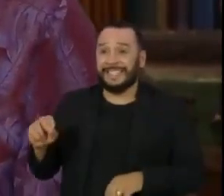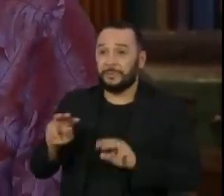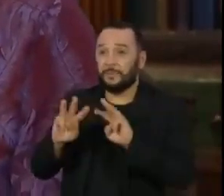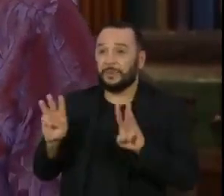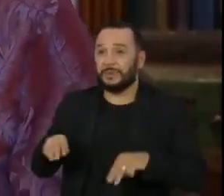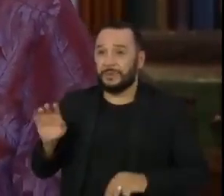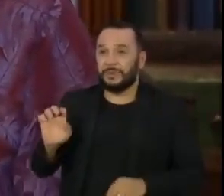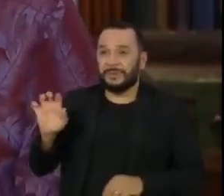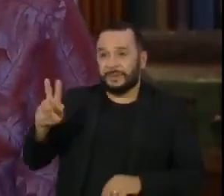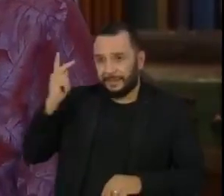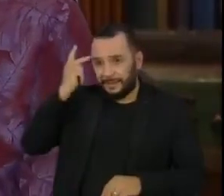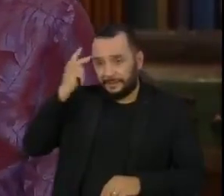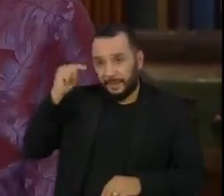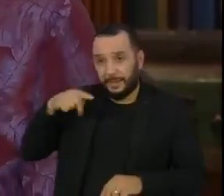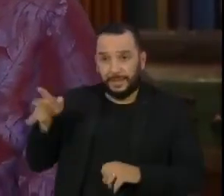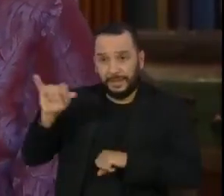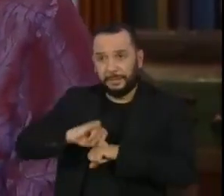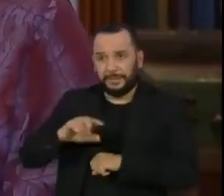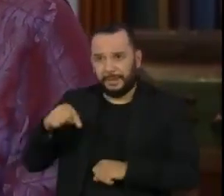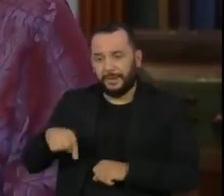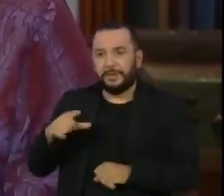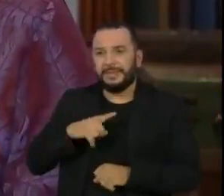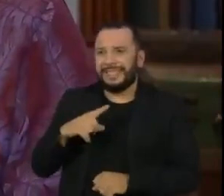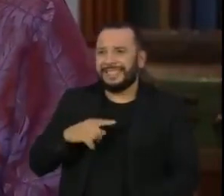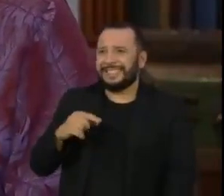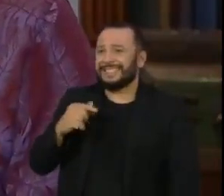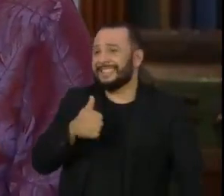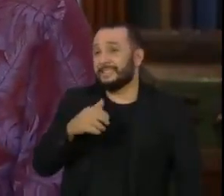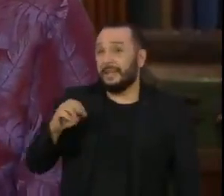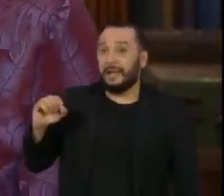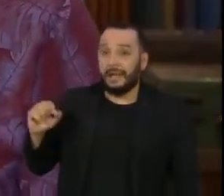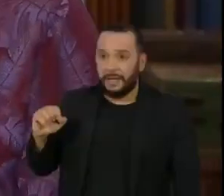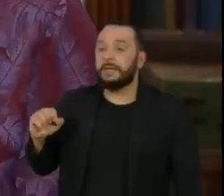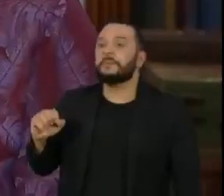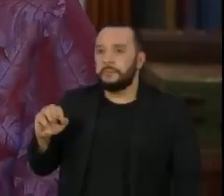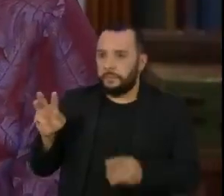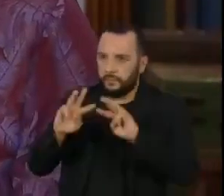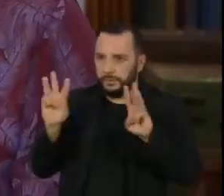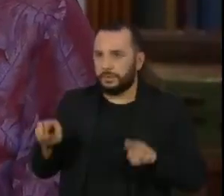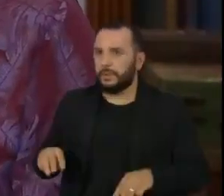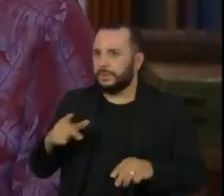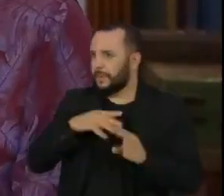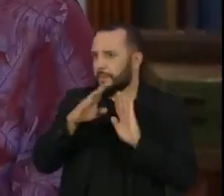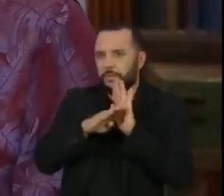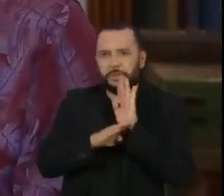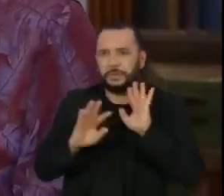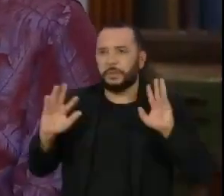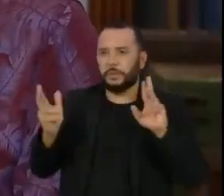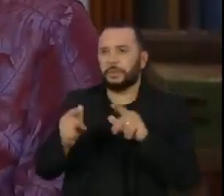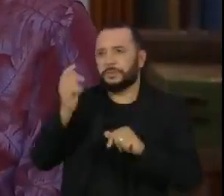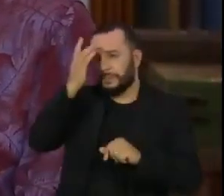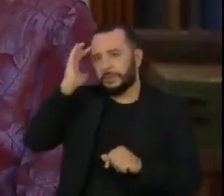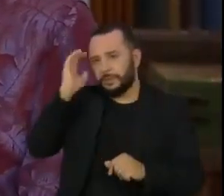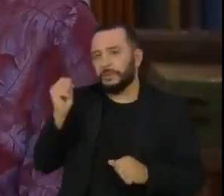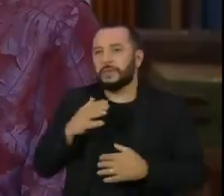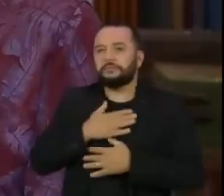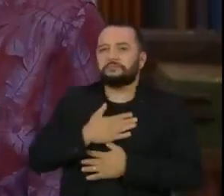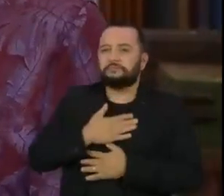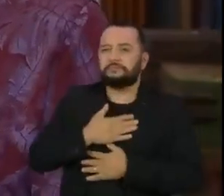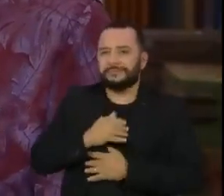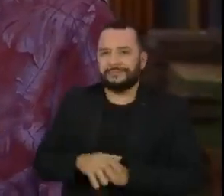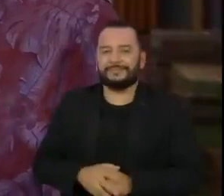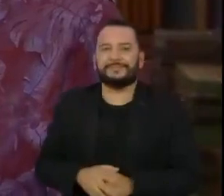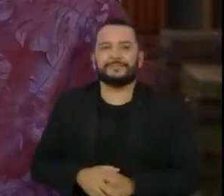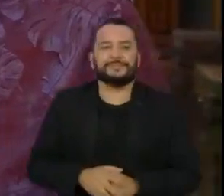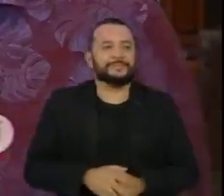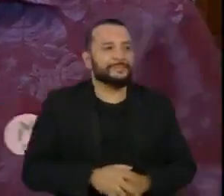São Paulo. Só aqui na capital são cerca de 100 museus. Então, tem programação pra todos os gostos, todos os interesses,